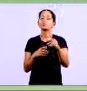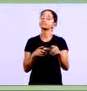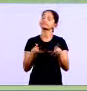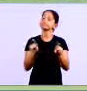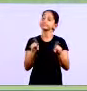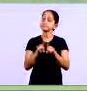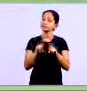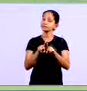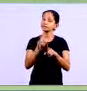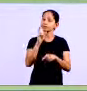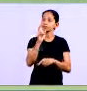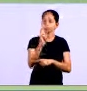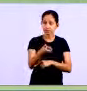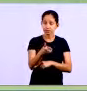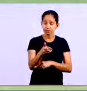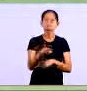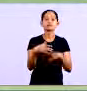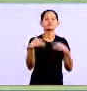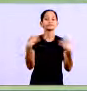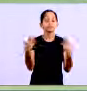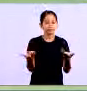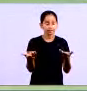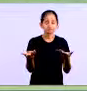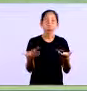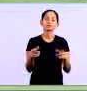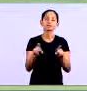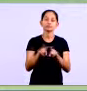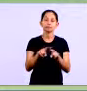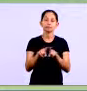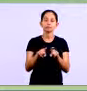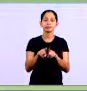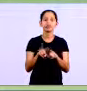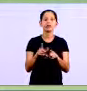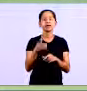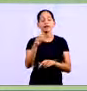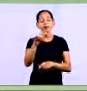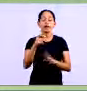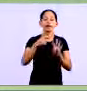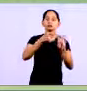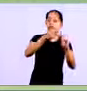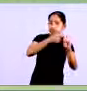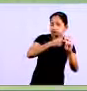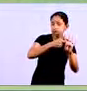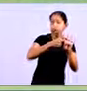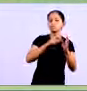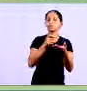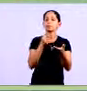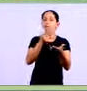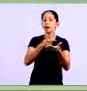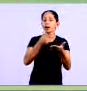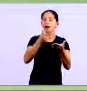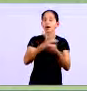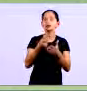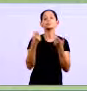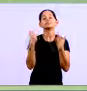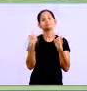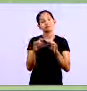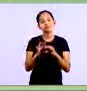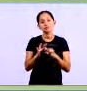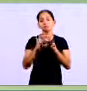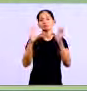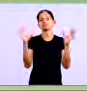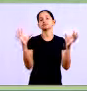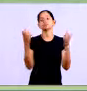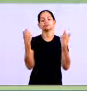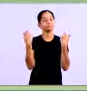vocês anteriormente vender com contas a receber é uma forma de fazer comércio hoje em dia com a competição muito forte a gente tem que se utilizar de